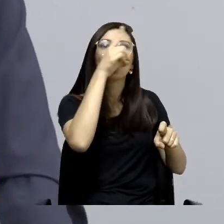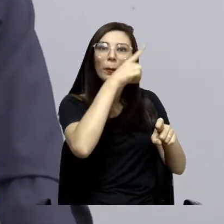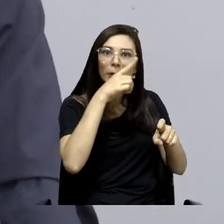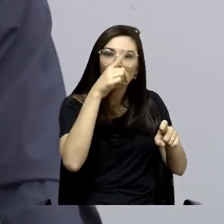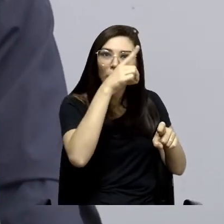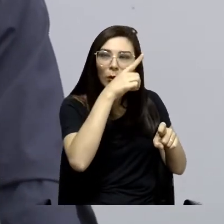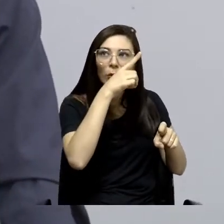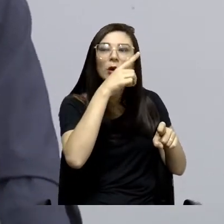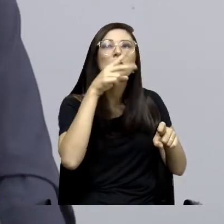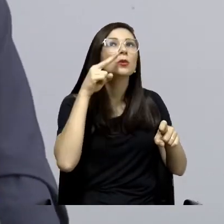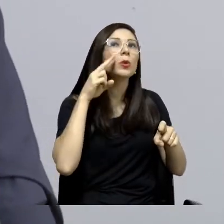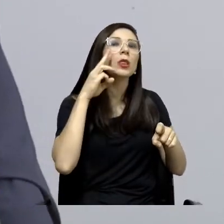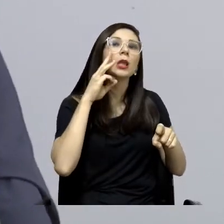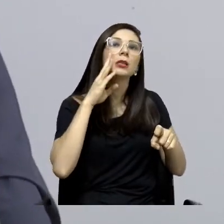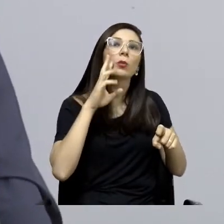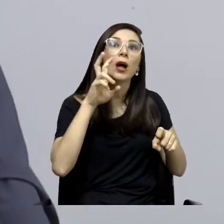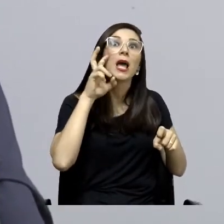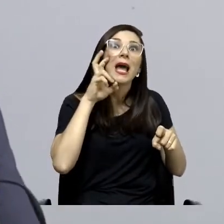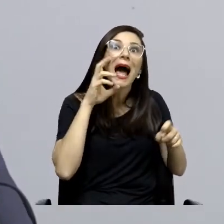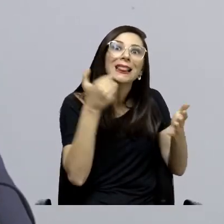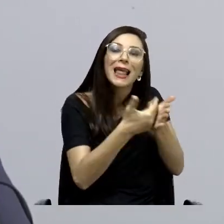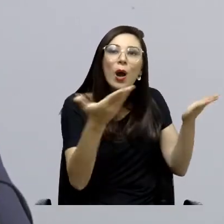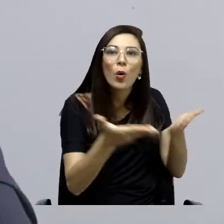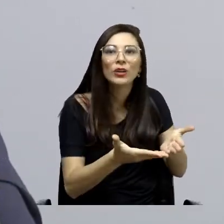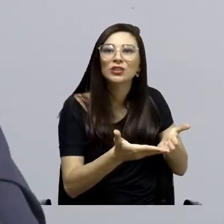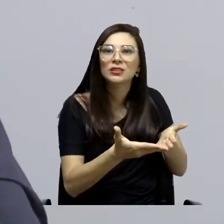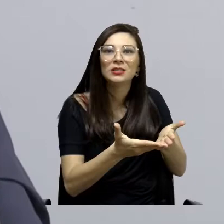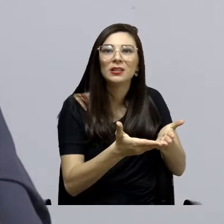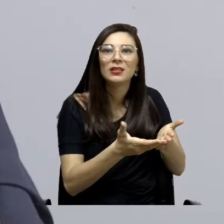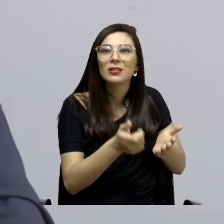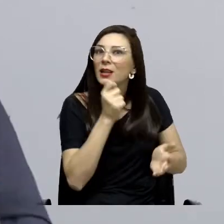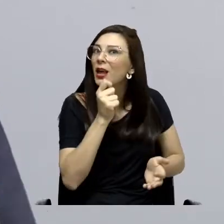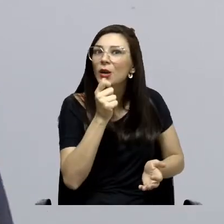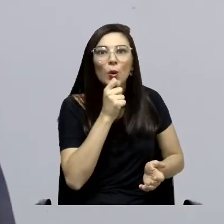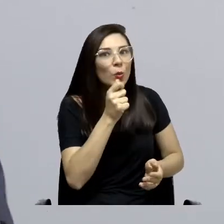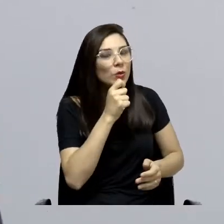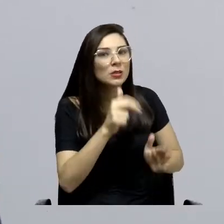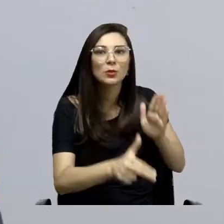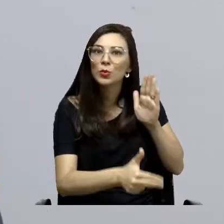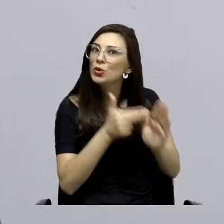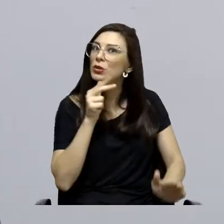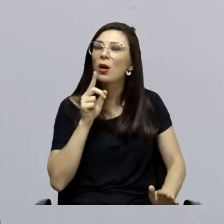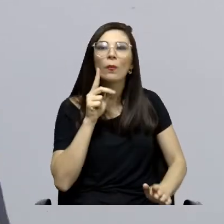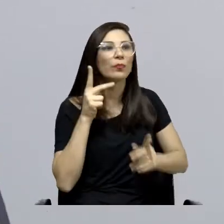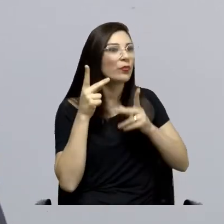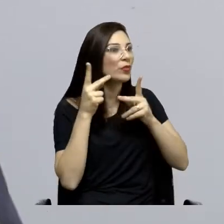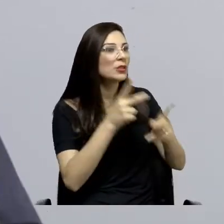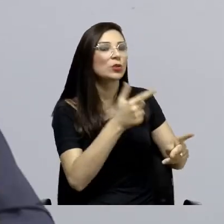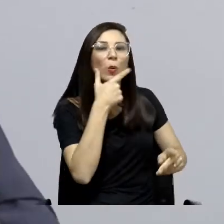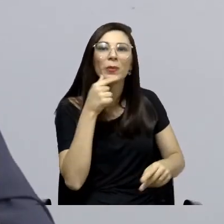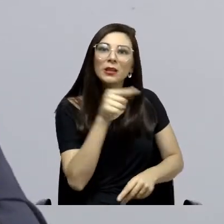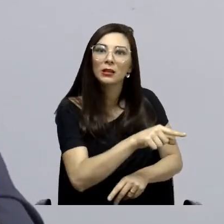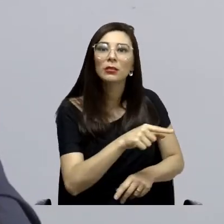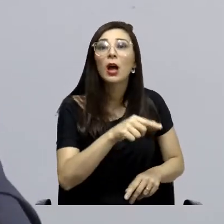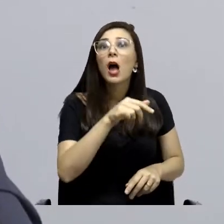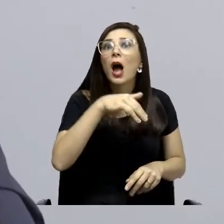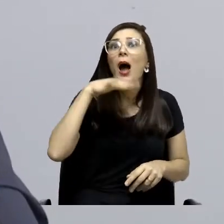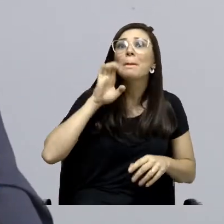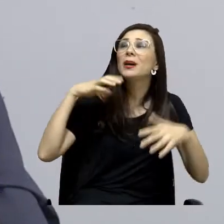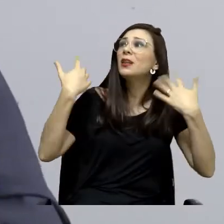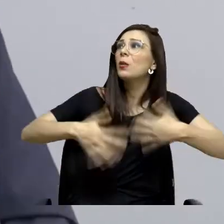neurocirurgião não passou. E a mãe está desesperada,